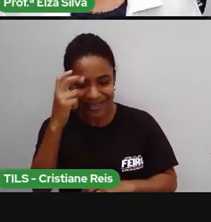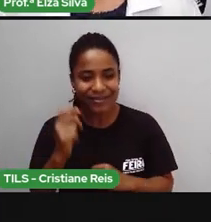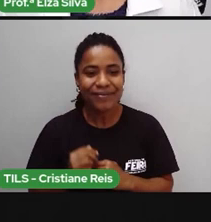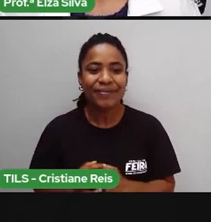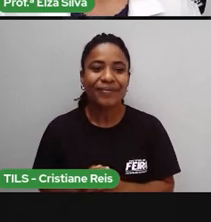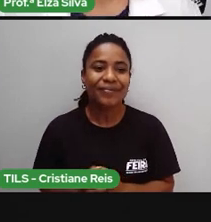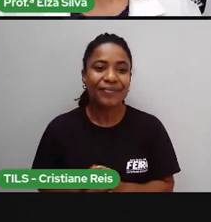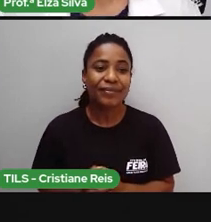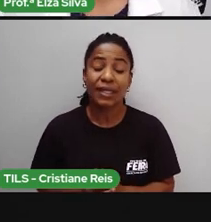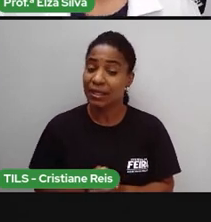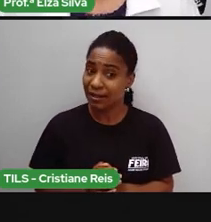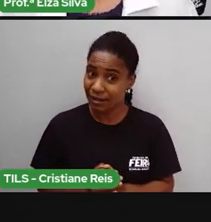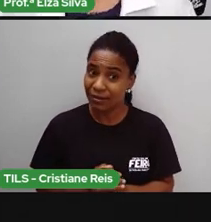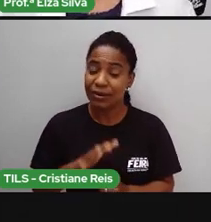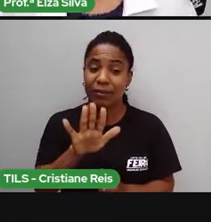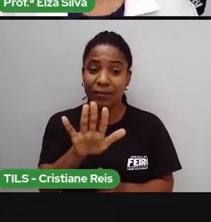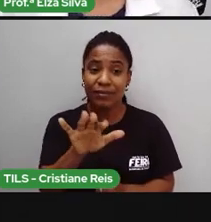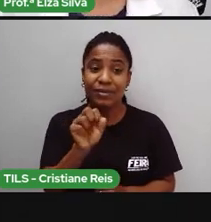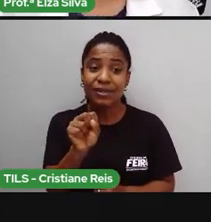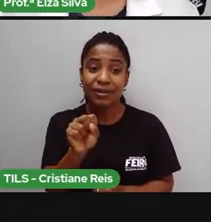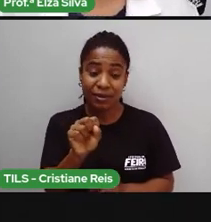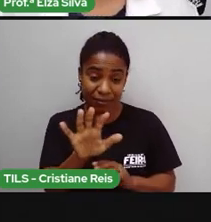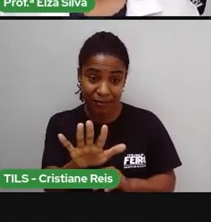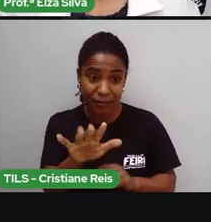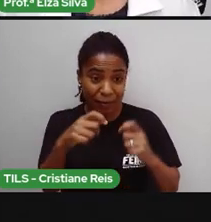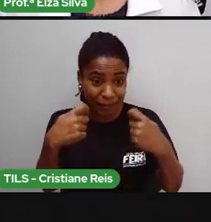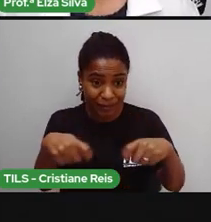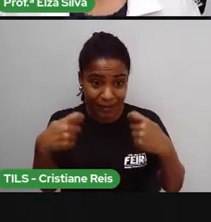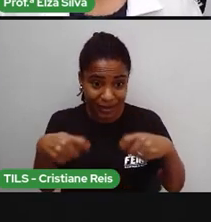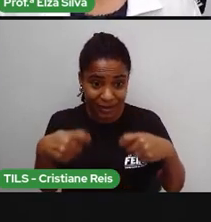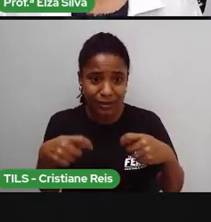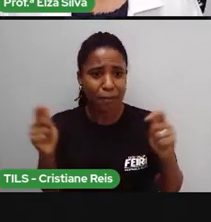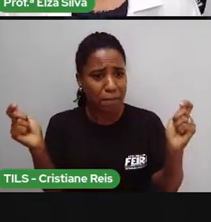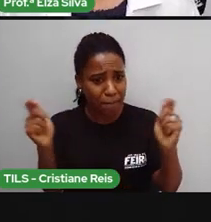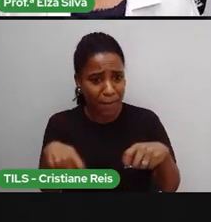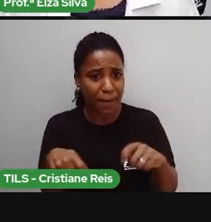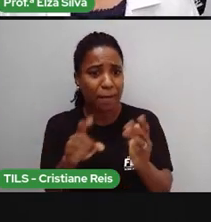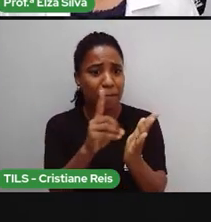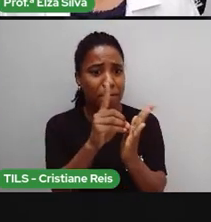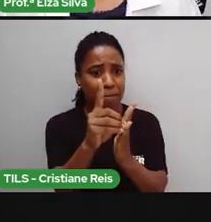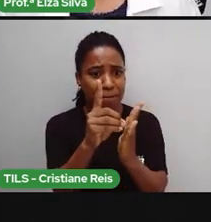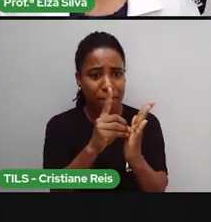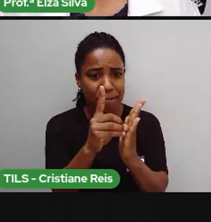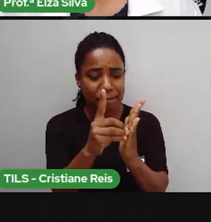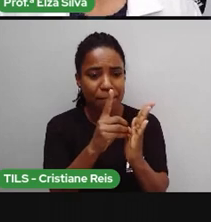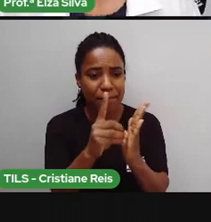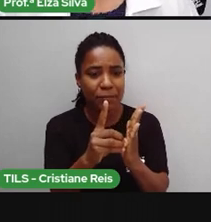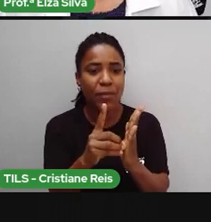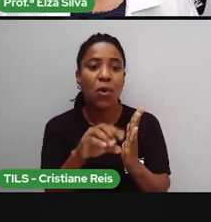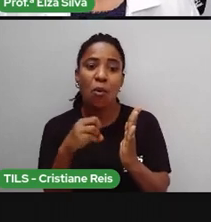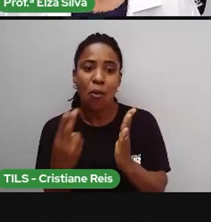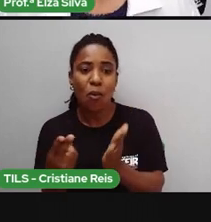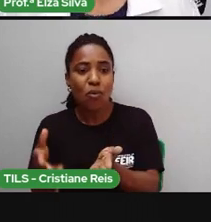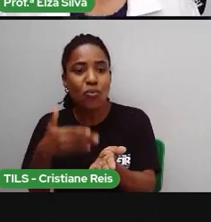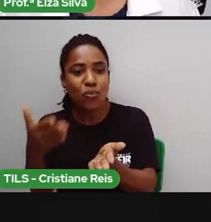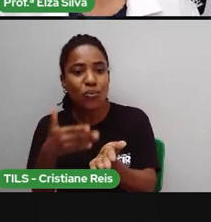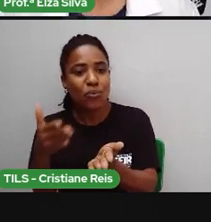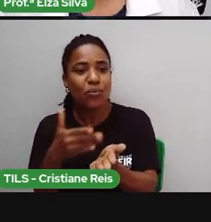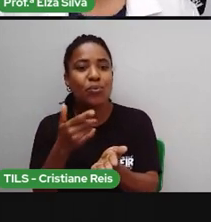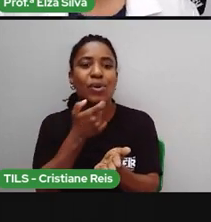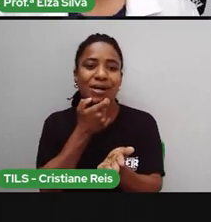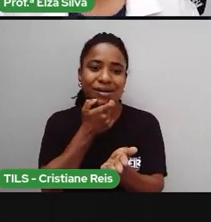Se precisar, utilize o dicionário e o seu livro didático de inglês para ampliar o